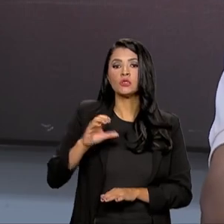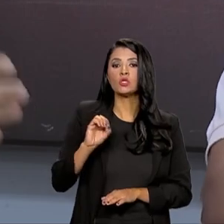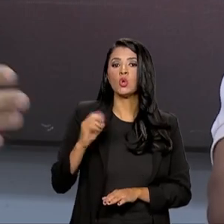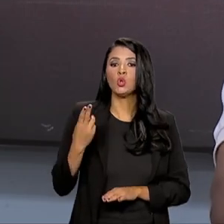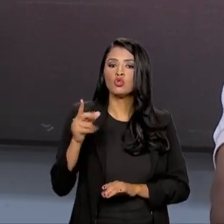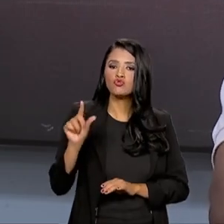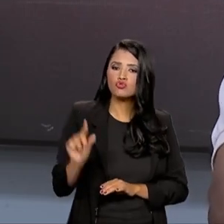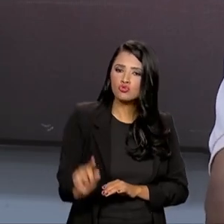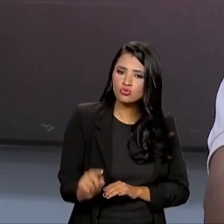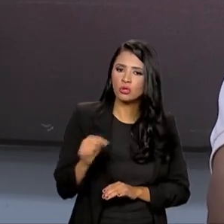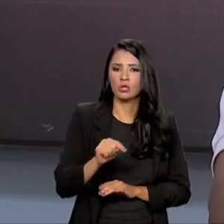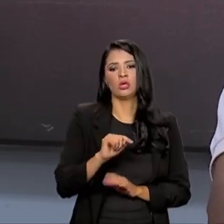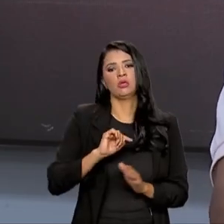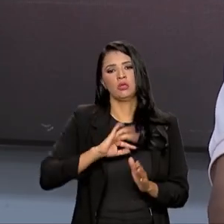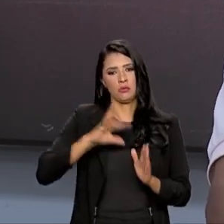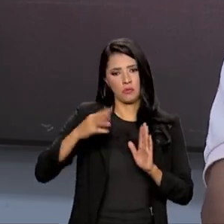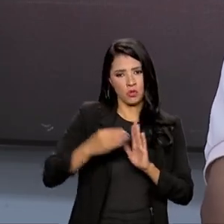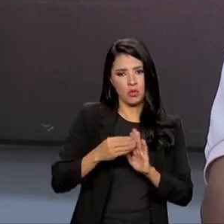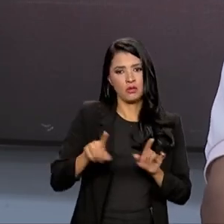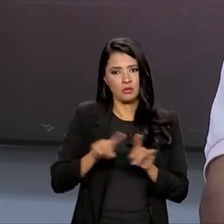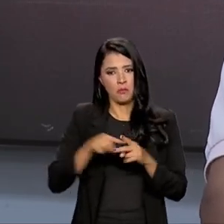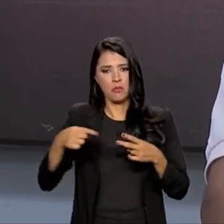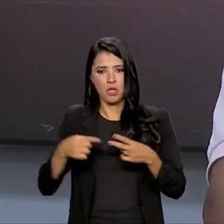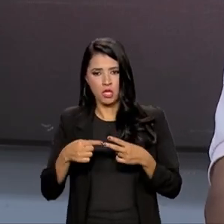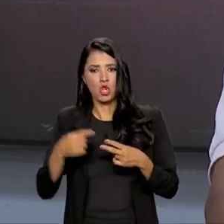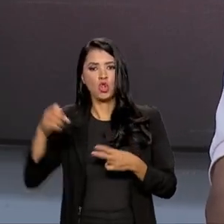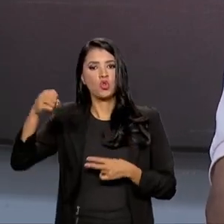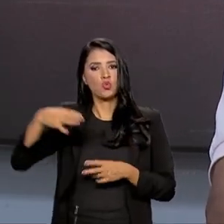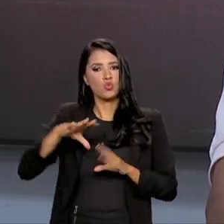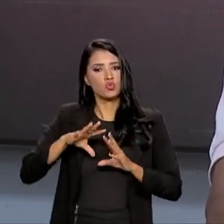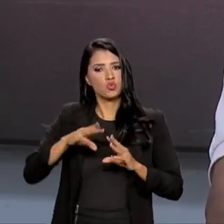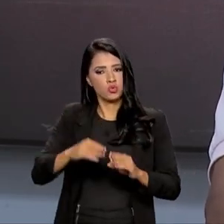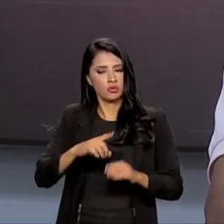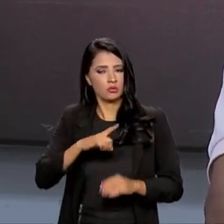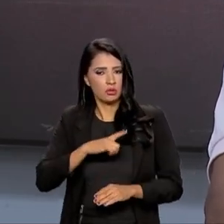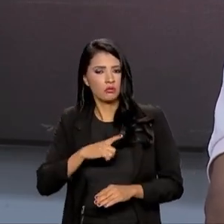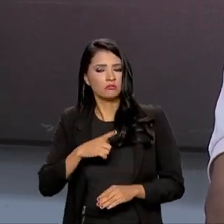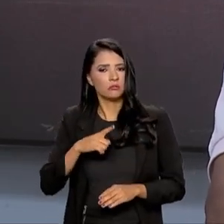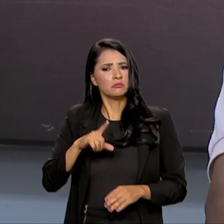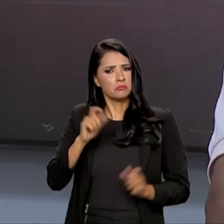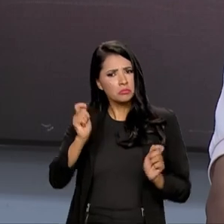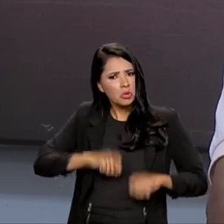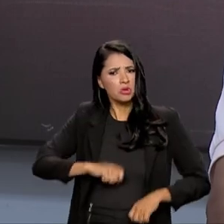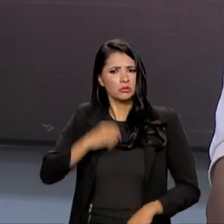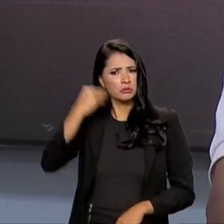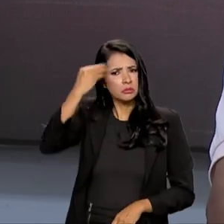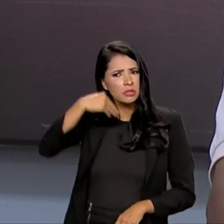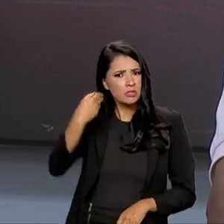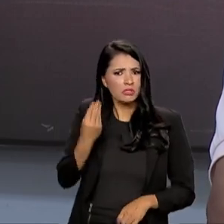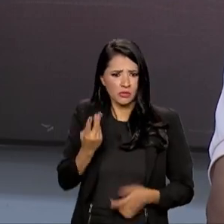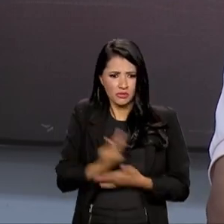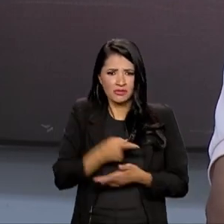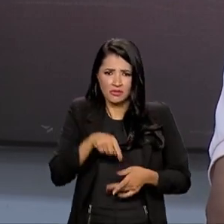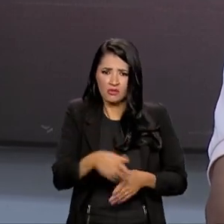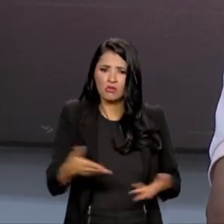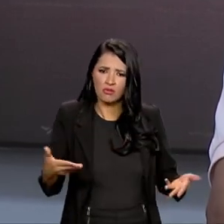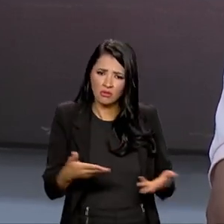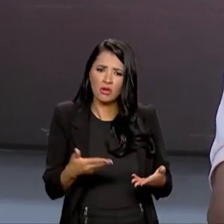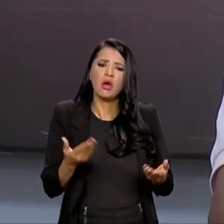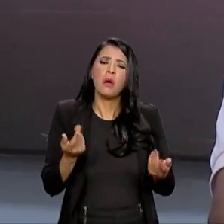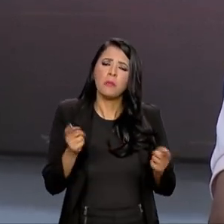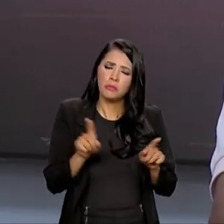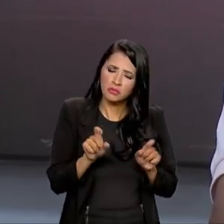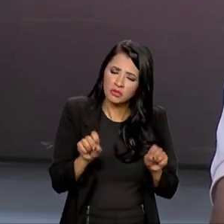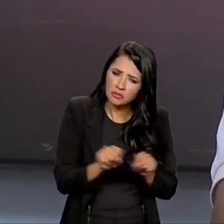e também com o Luiz para Todos, que a gente possa ter essa experiência que está sendo vivida agora, que a gente possa levar